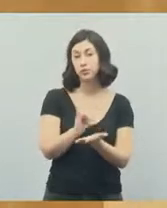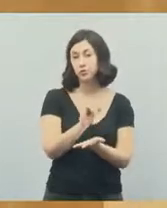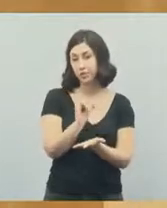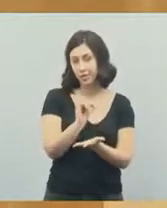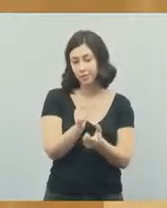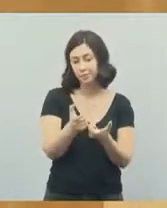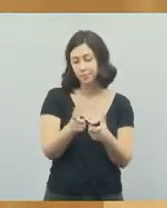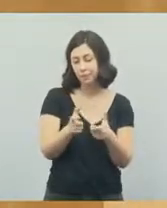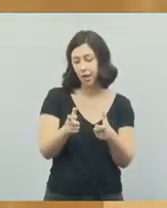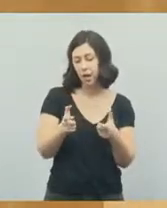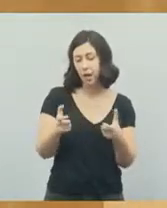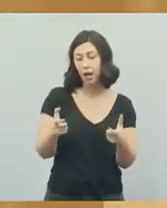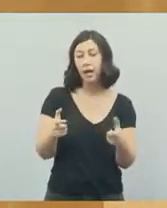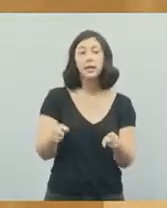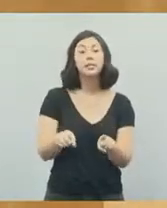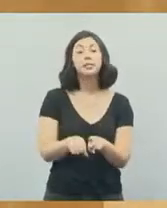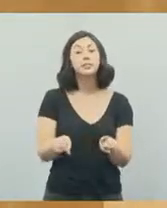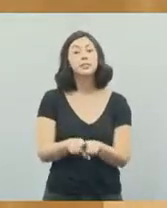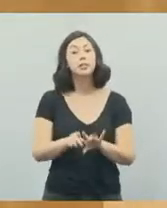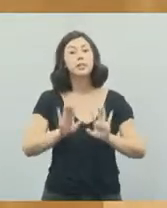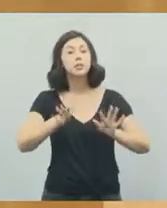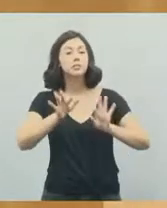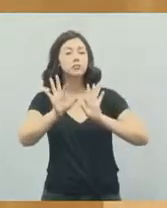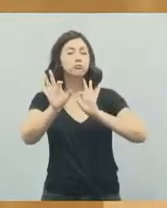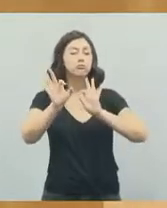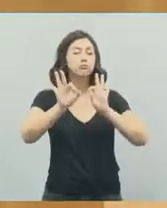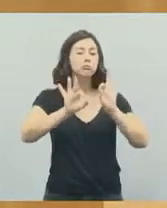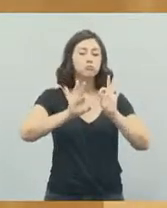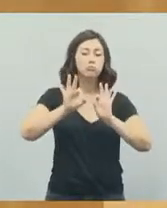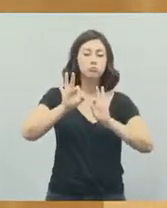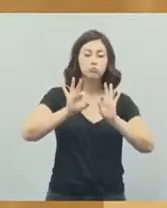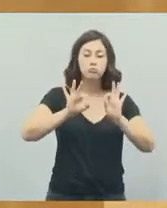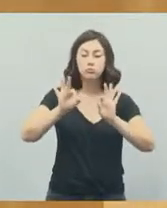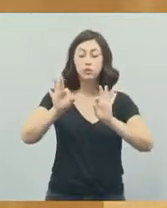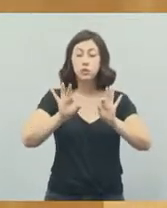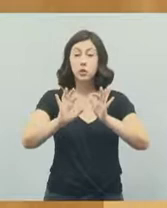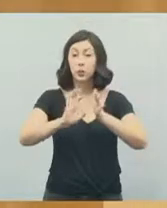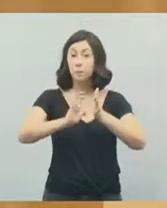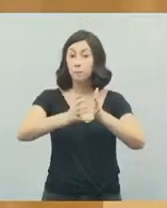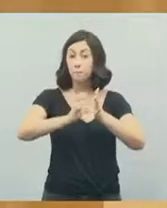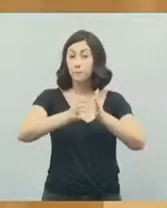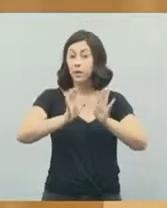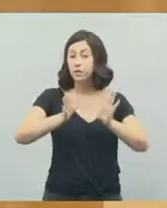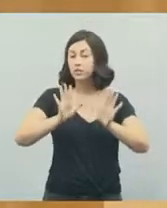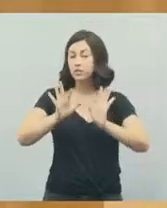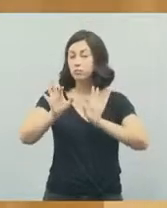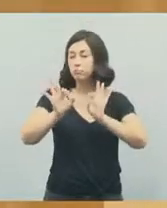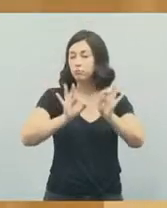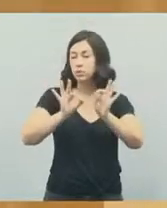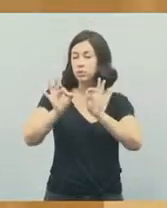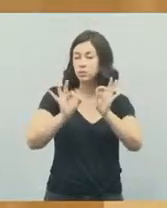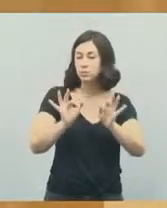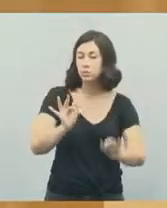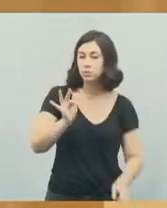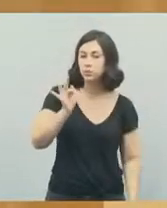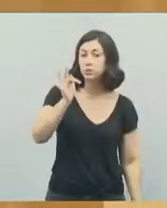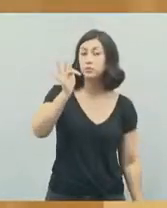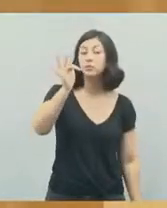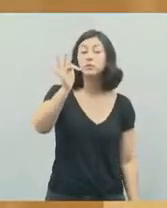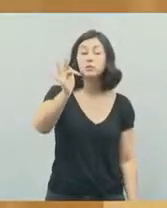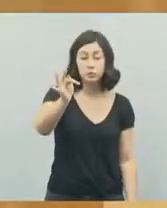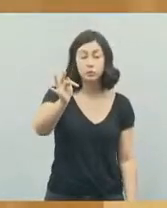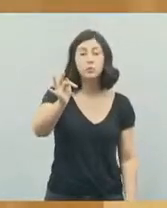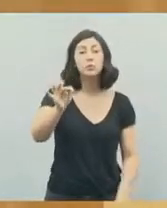Vai deixar a tua marca e já estamos com projeção. O partido já tem projeção futura, né? Para